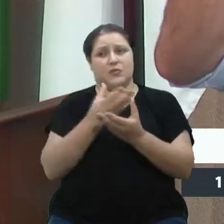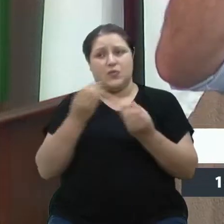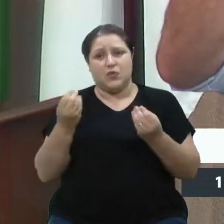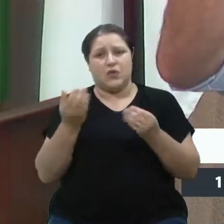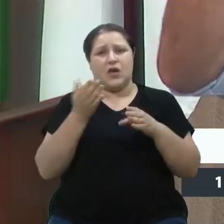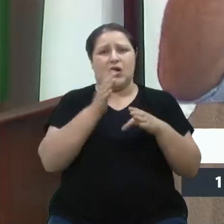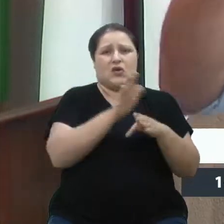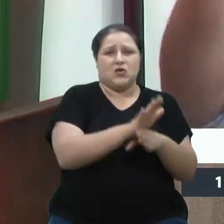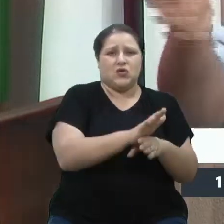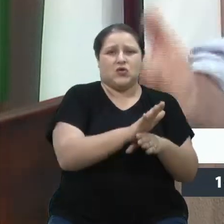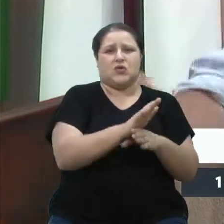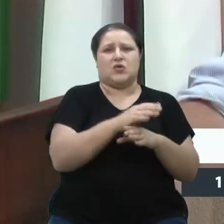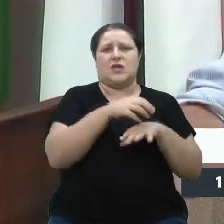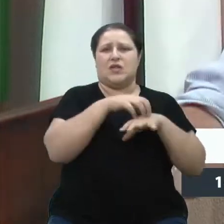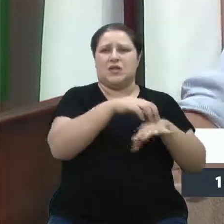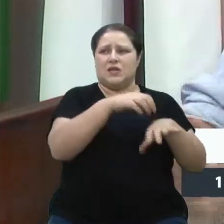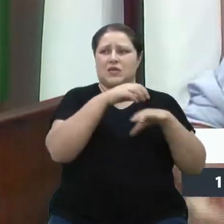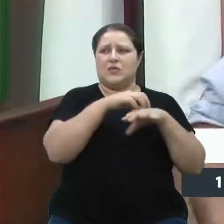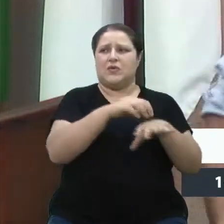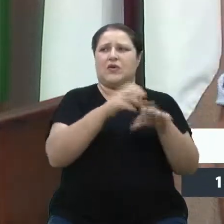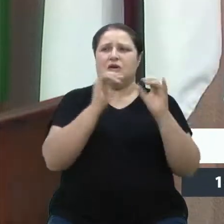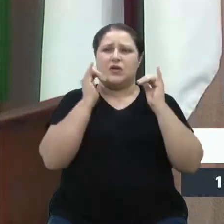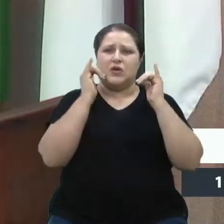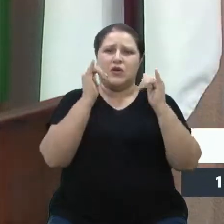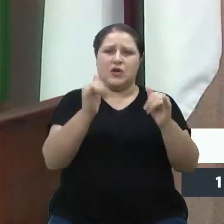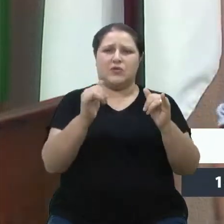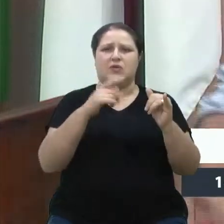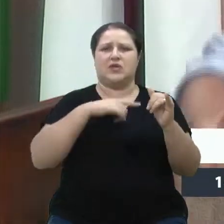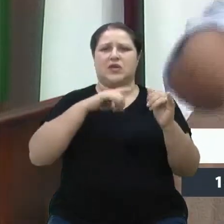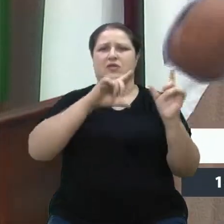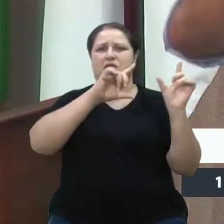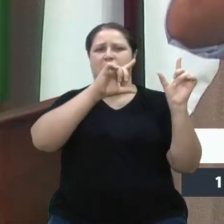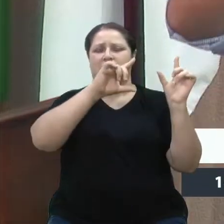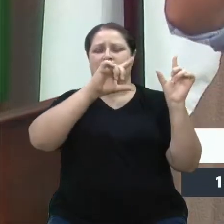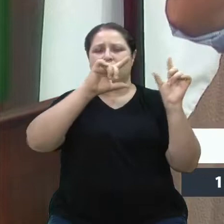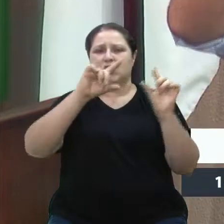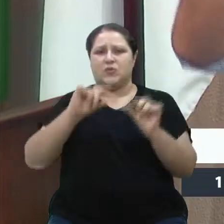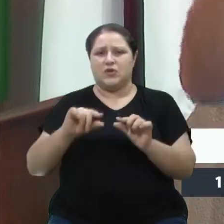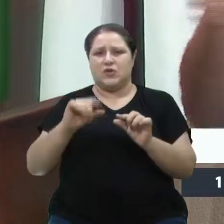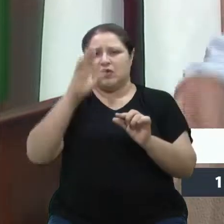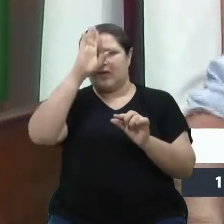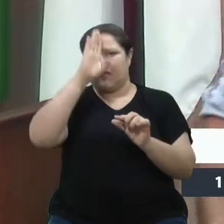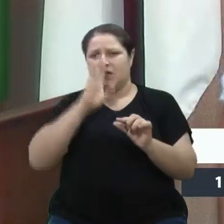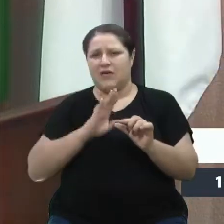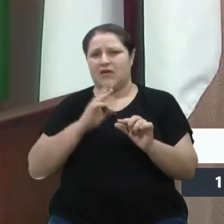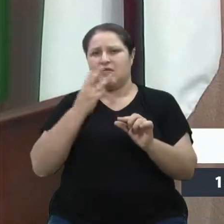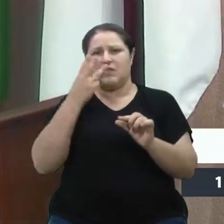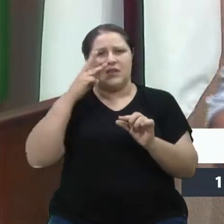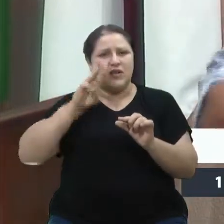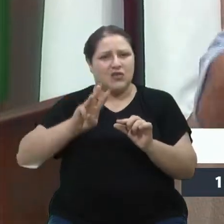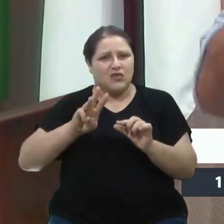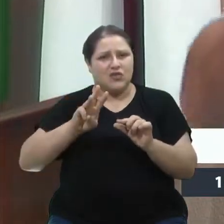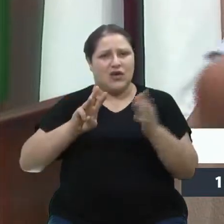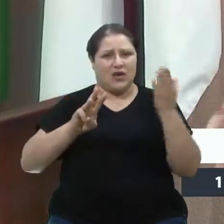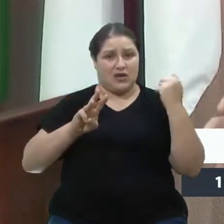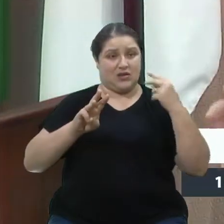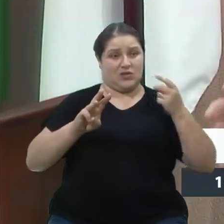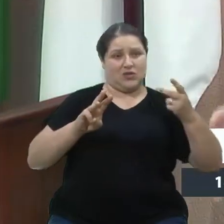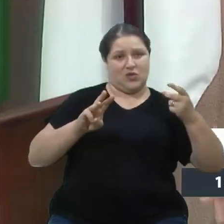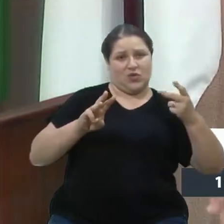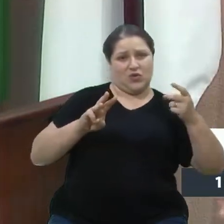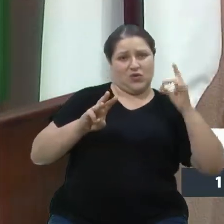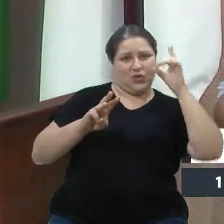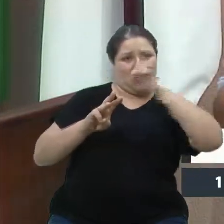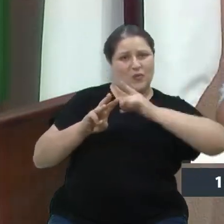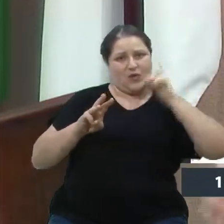Redução de 3 dias. Ao invés de 12 domingos. Isenção de SSQN. Vocês sabem o quanto